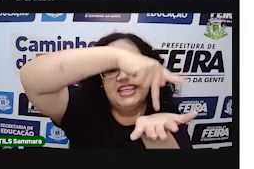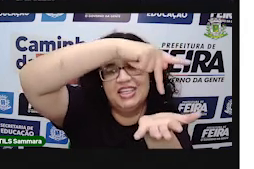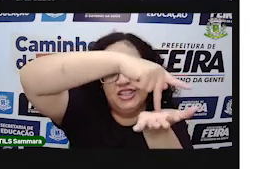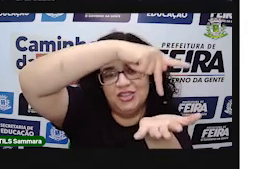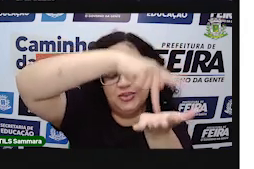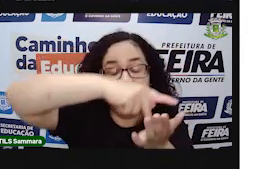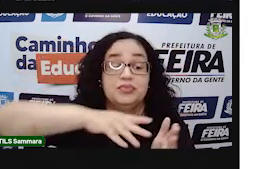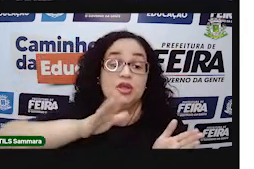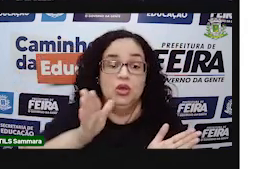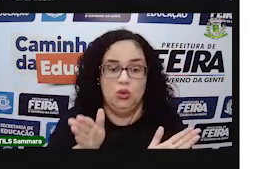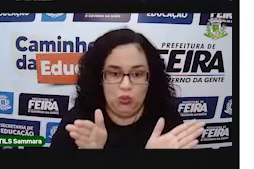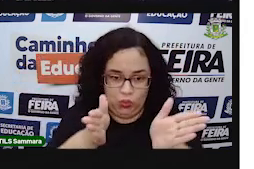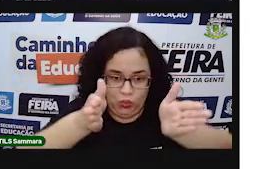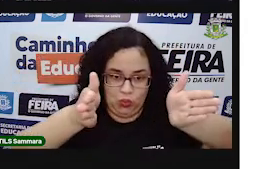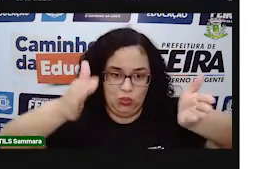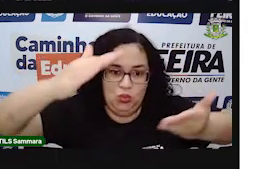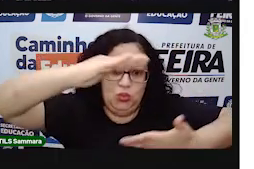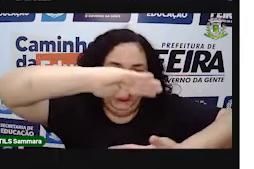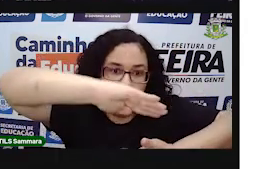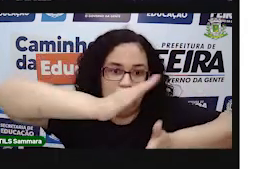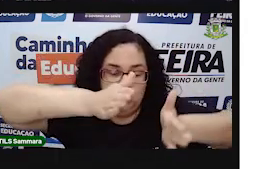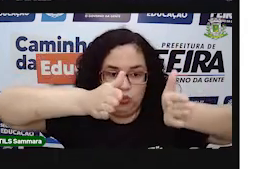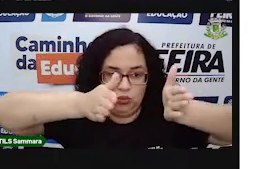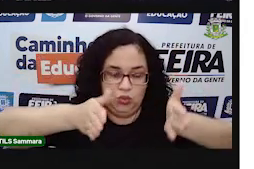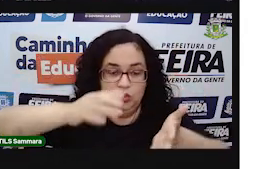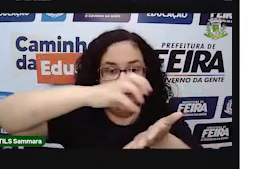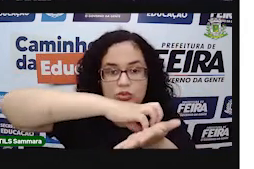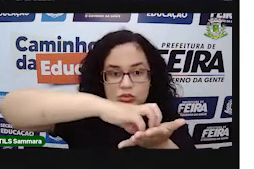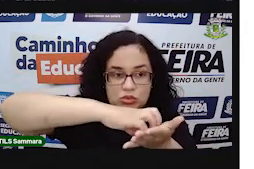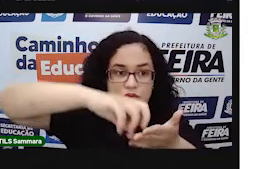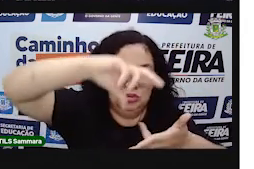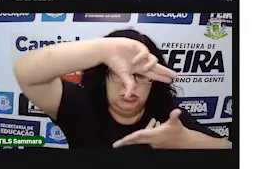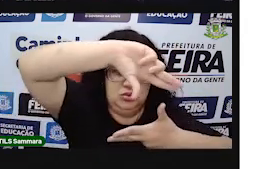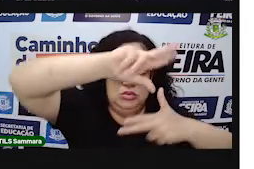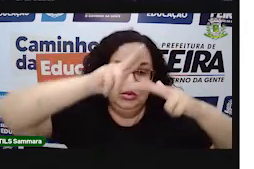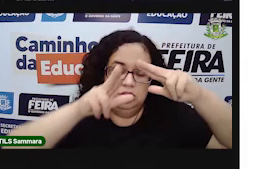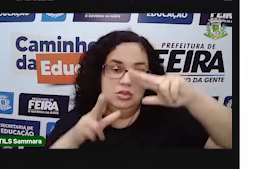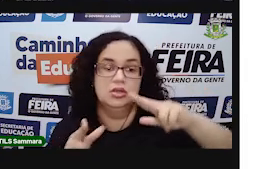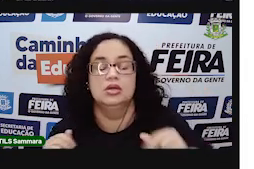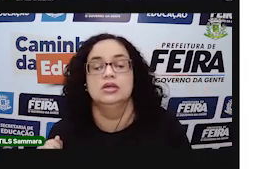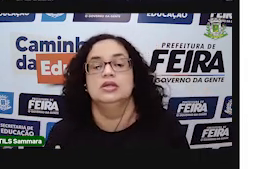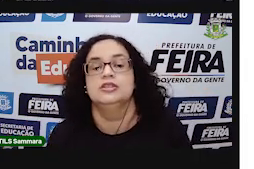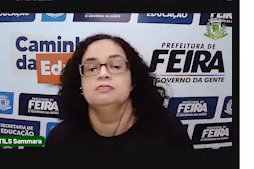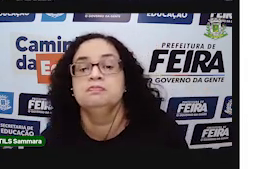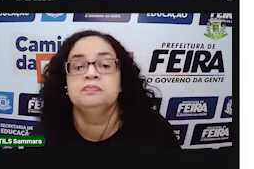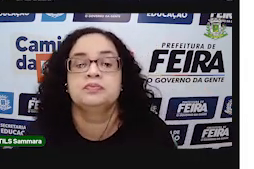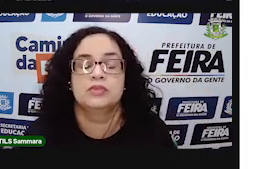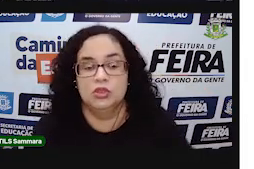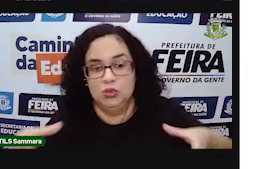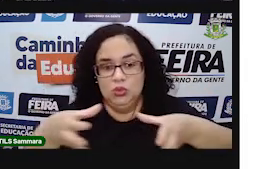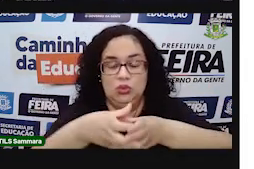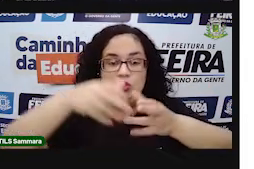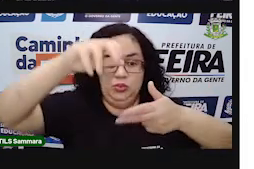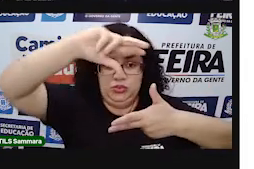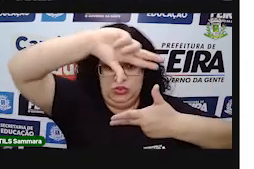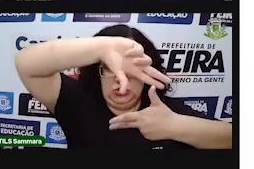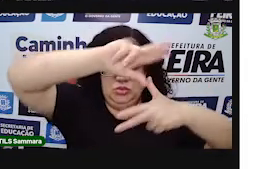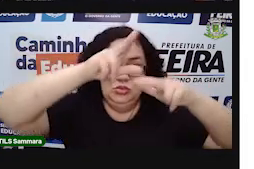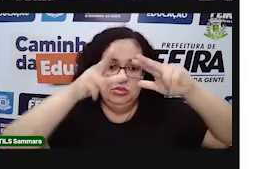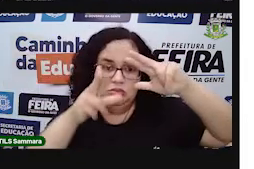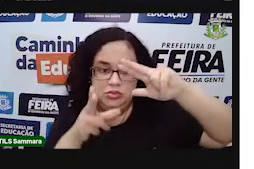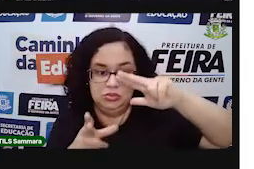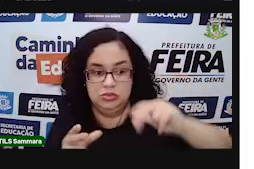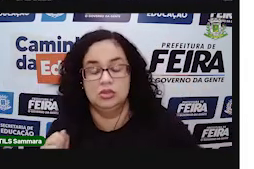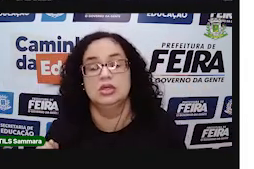Verdadeiro! O cubo é um sólido geométrico que faz parte dos poliedros. Poliedros